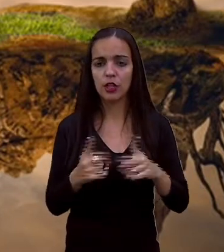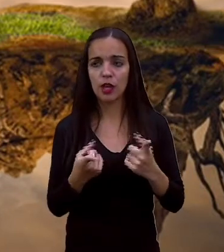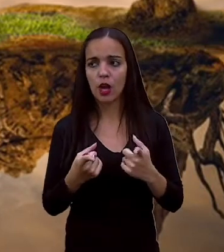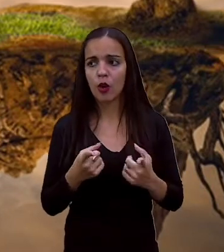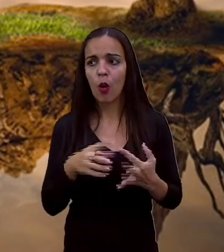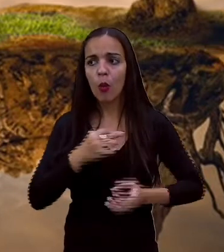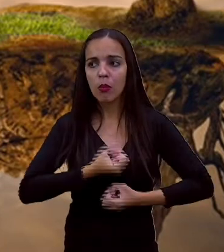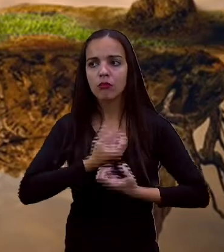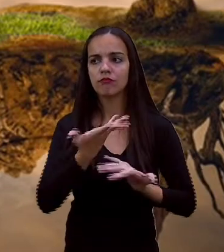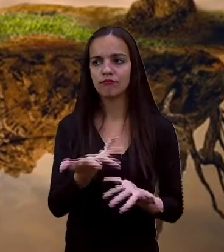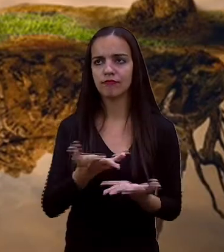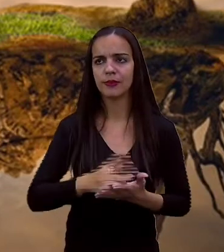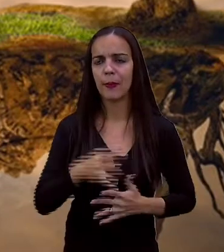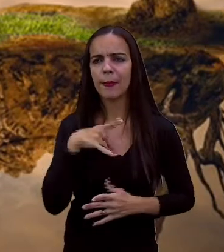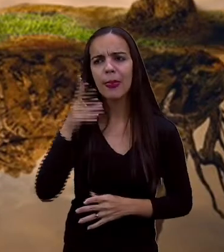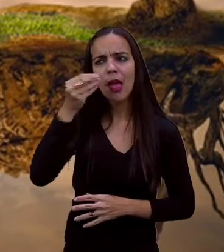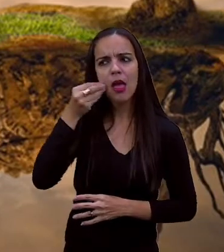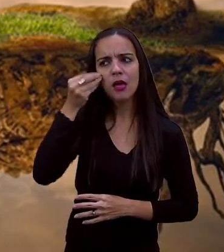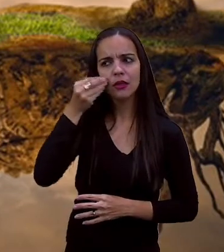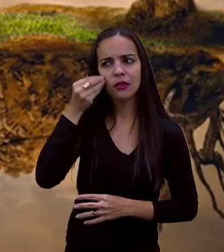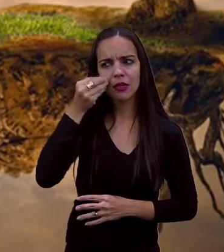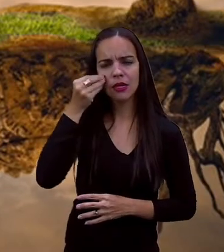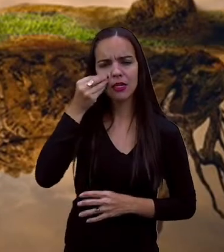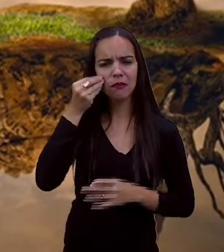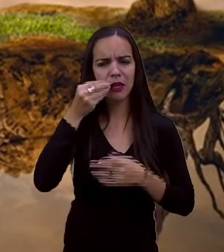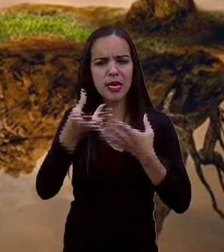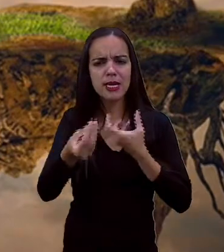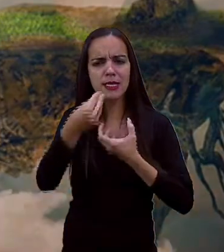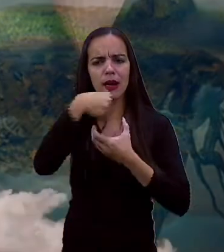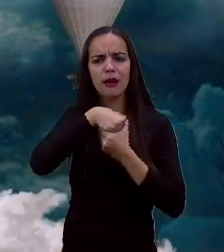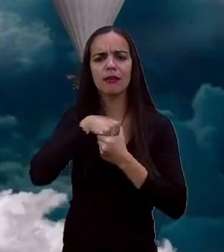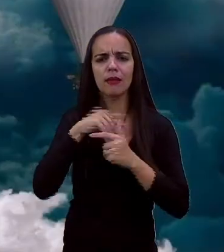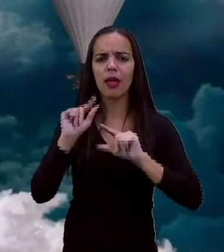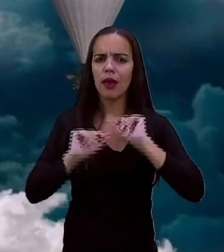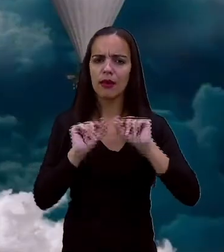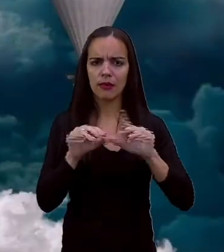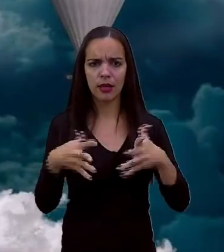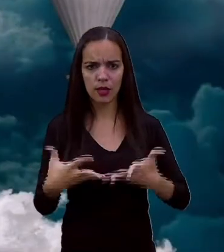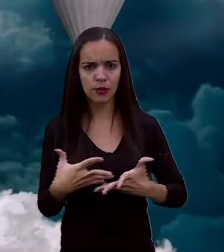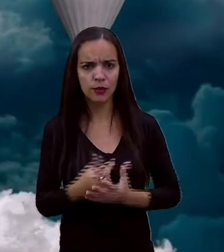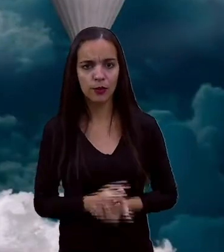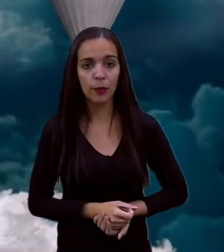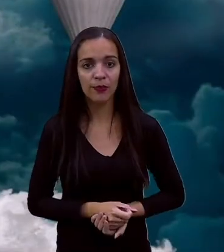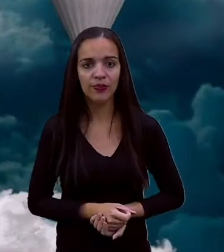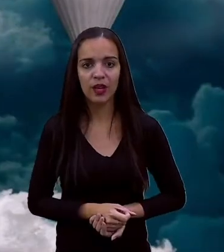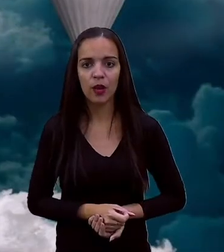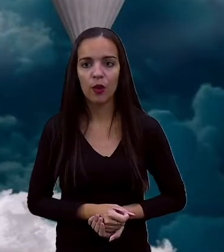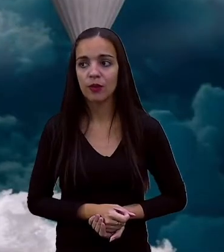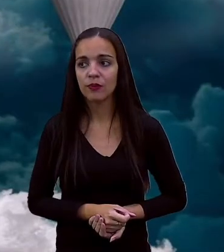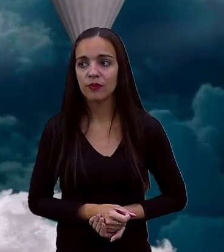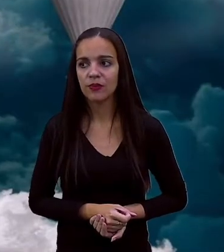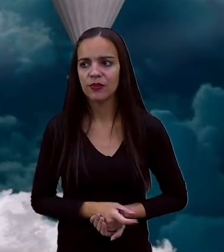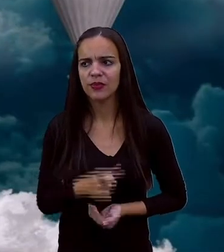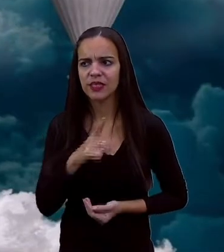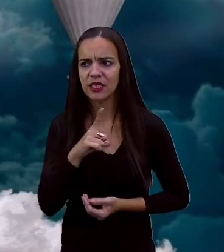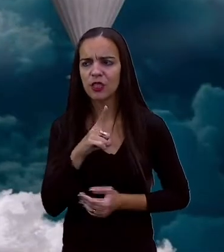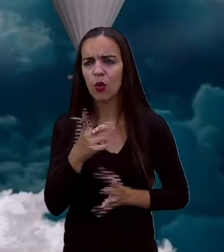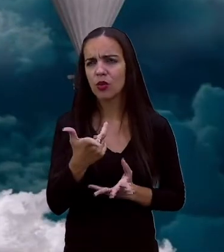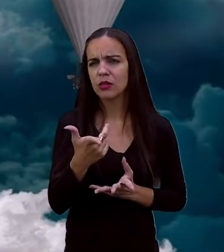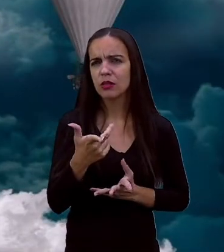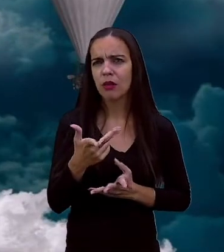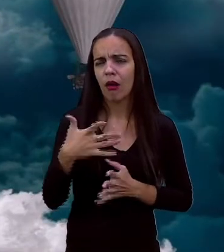E o que seria essa experiência interna dentro do conto psicológico? Pessoal, os fatos